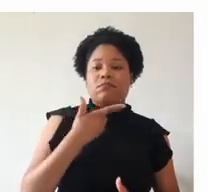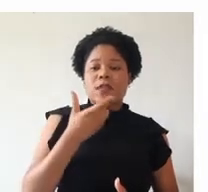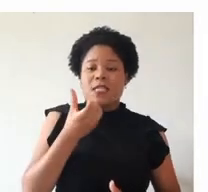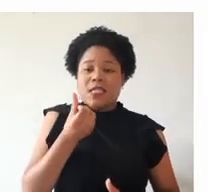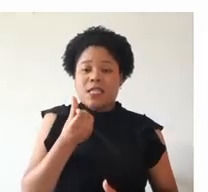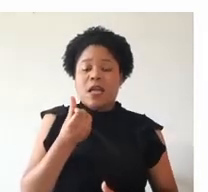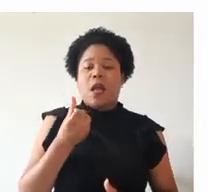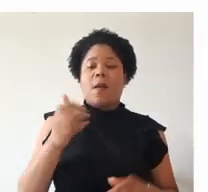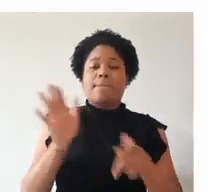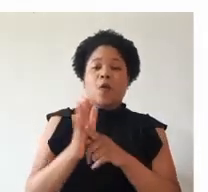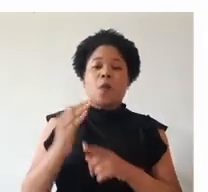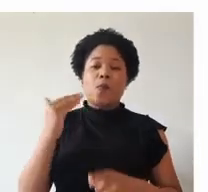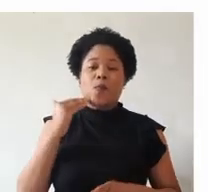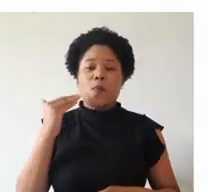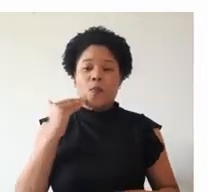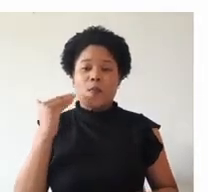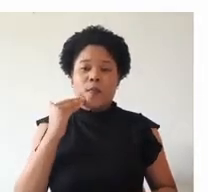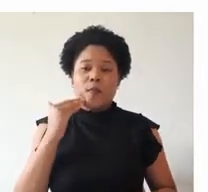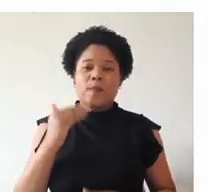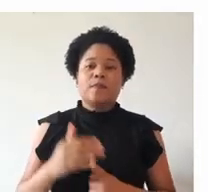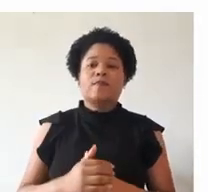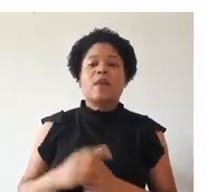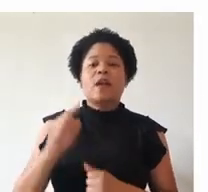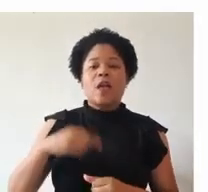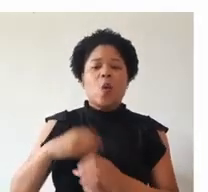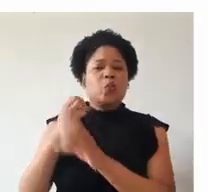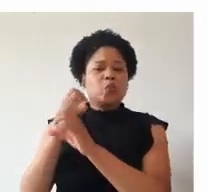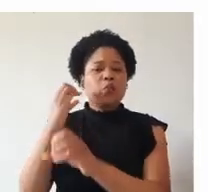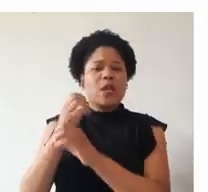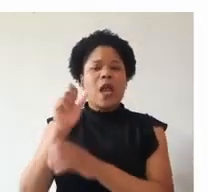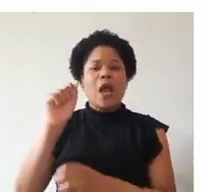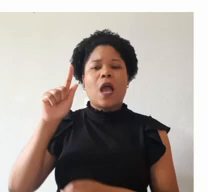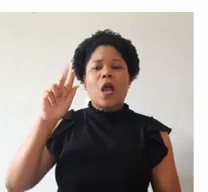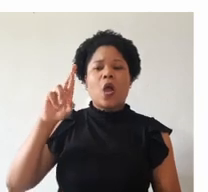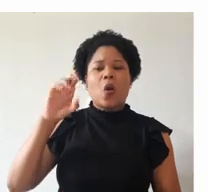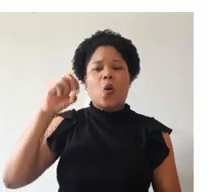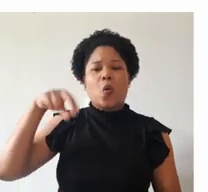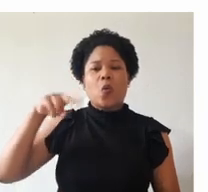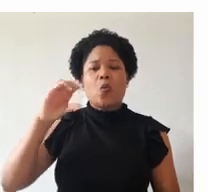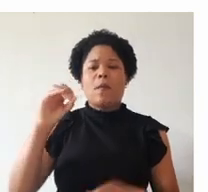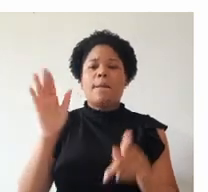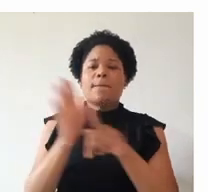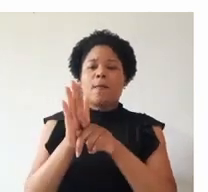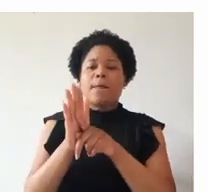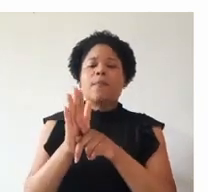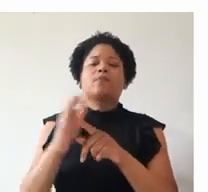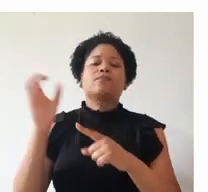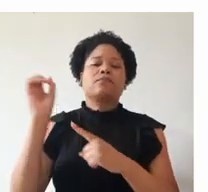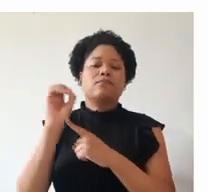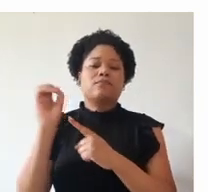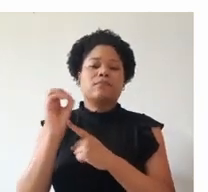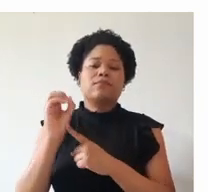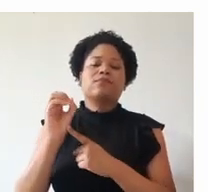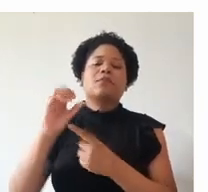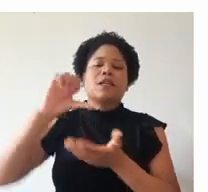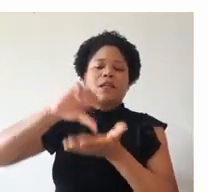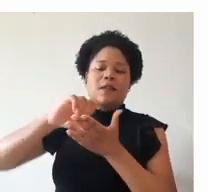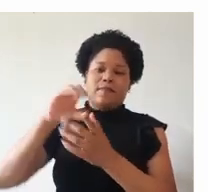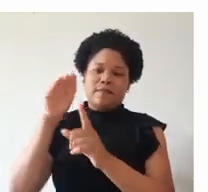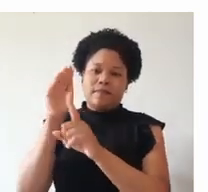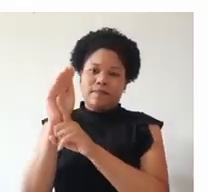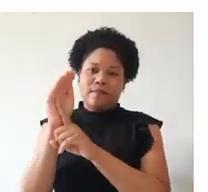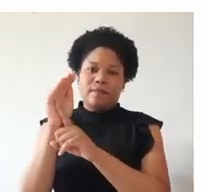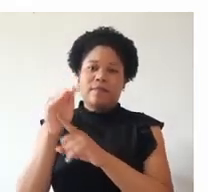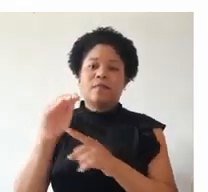anos, sou natural de Itamarandiba. Sou engenheira agrônoma formada pelo Instituto Federal de Minas Gerais, Campo São João